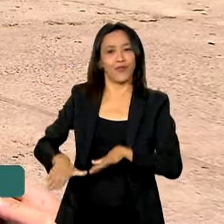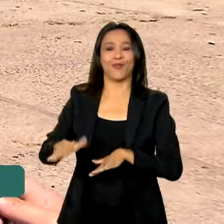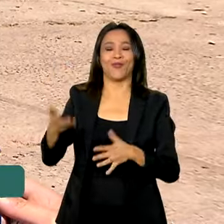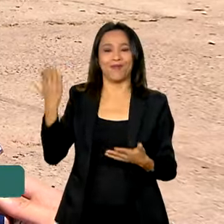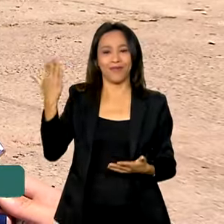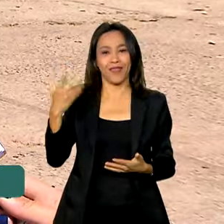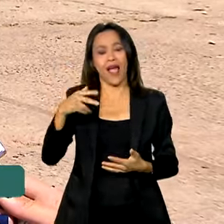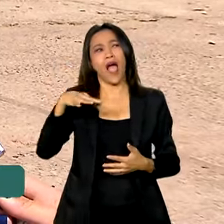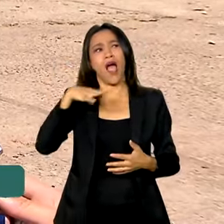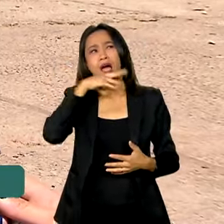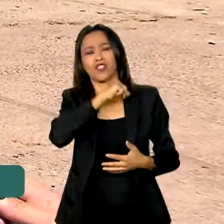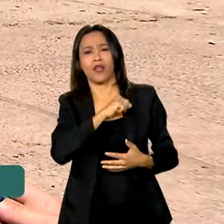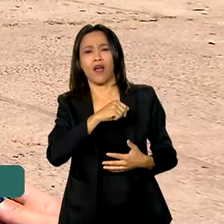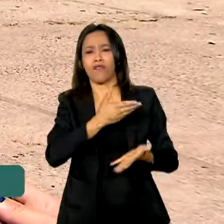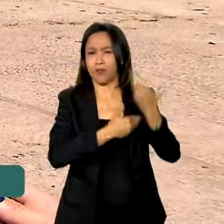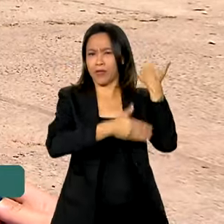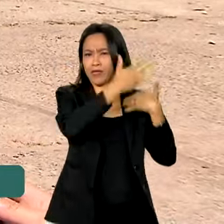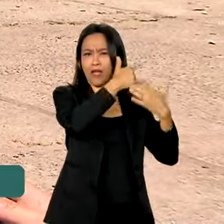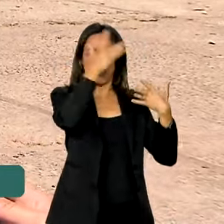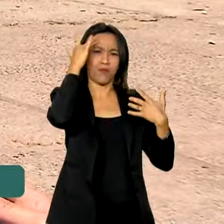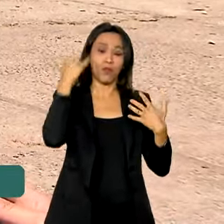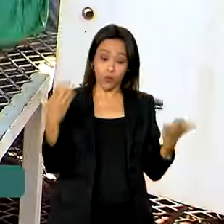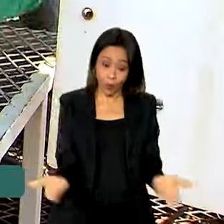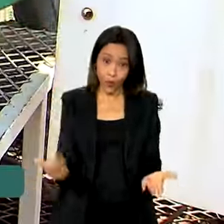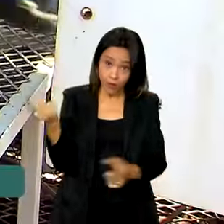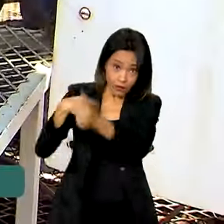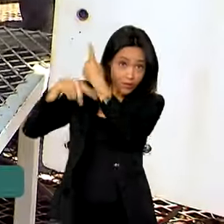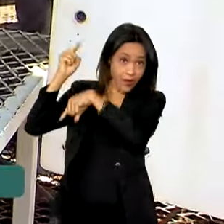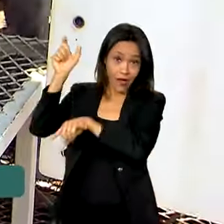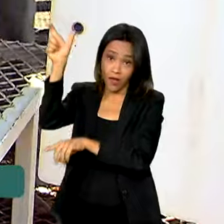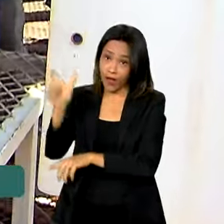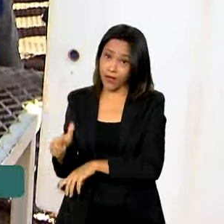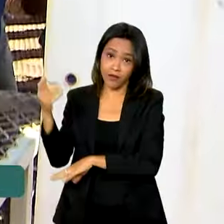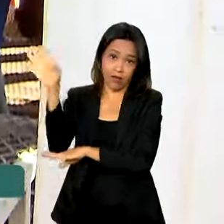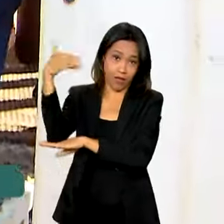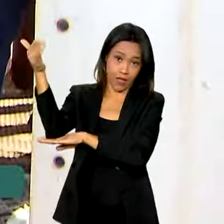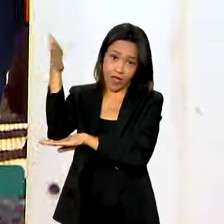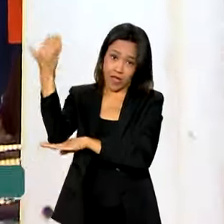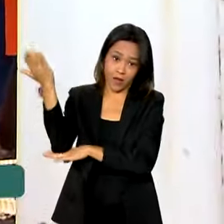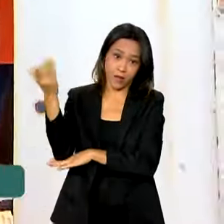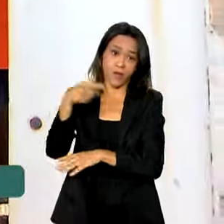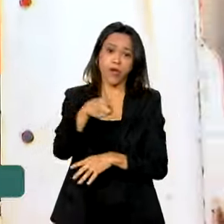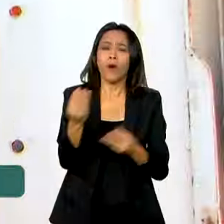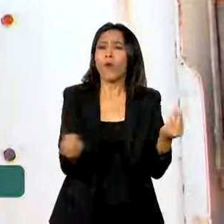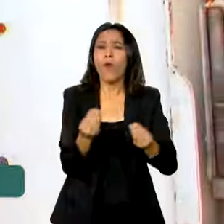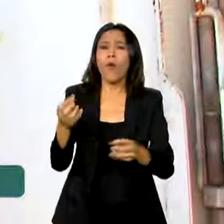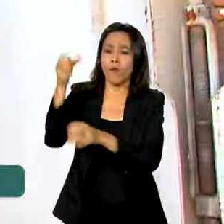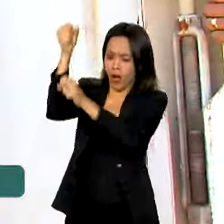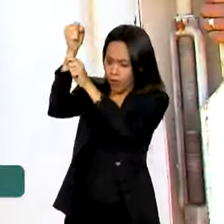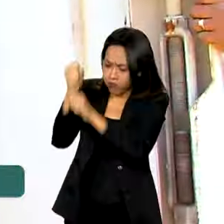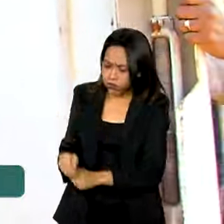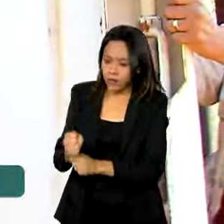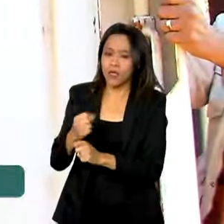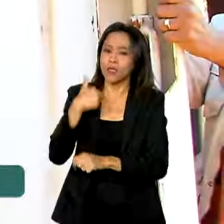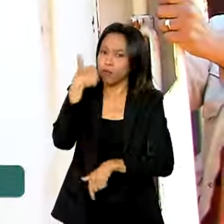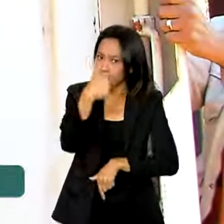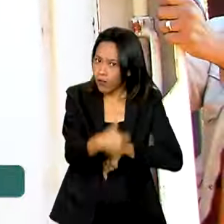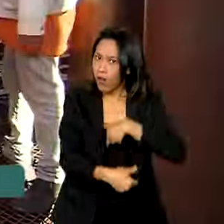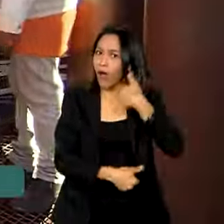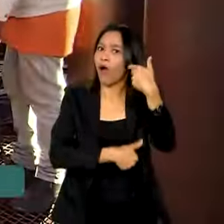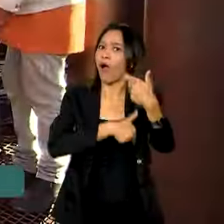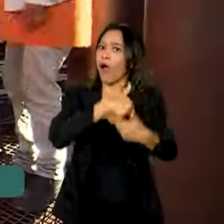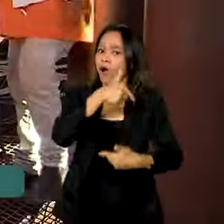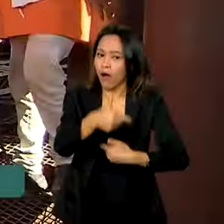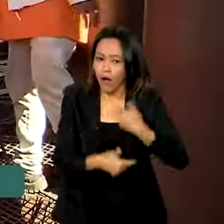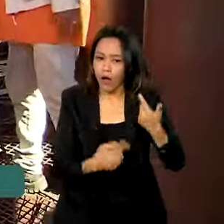contrário do que muitos pensavam na época, a bandeira é um sucesso hoje em dia. Para que a bandeira seja fixada, existe todo um trabalho de logística,